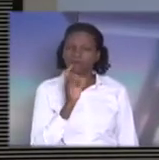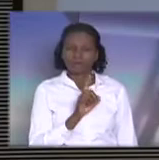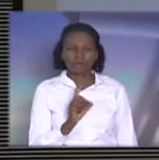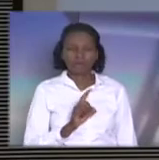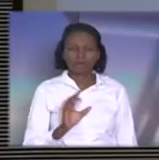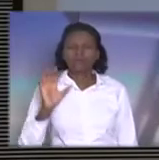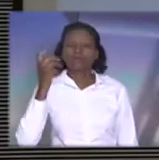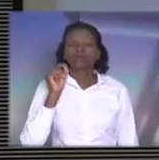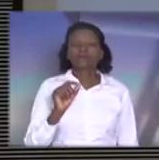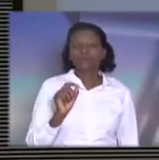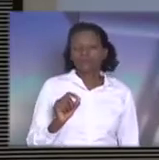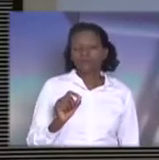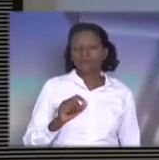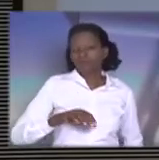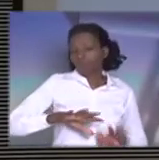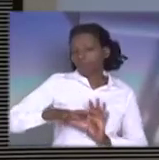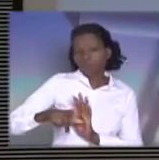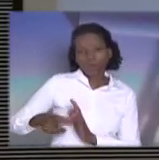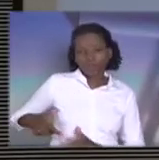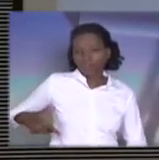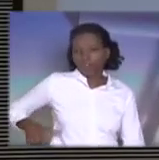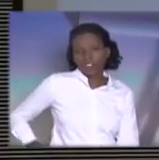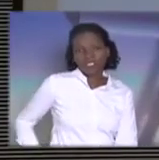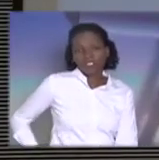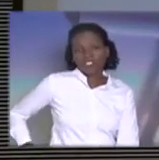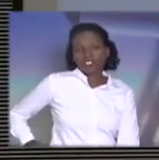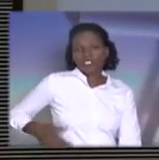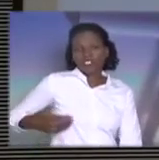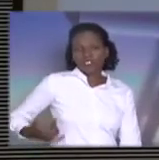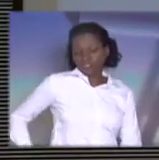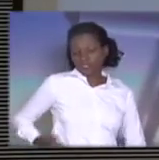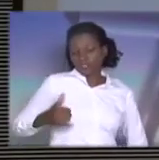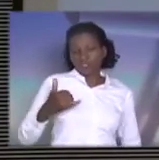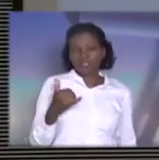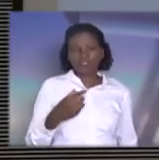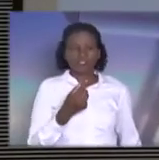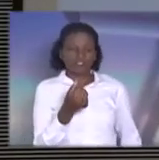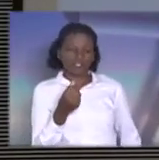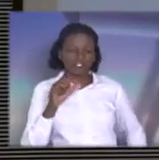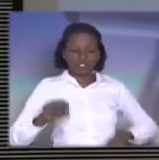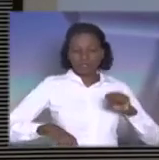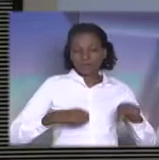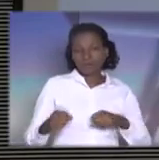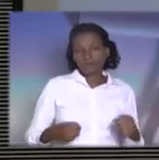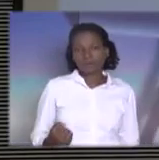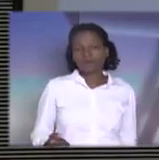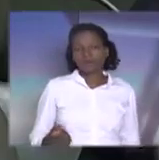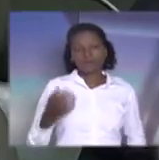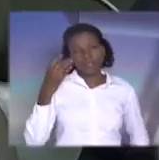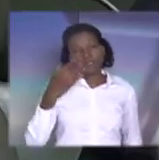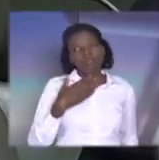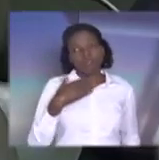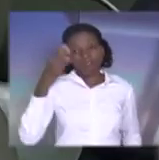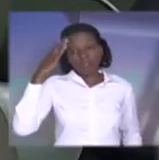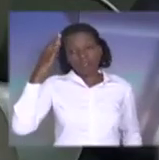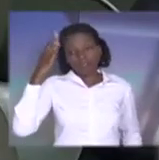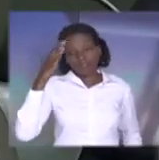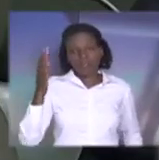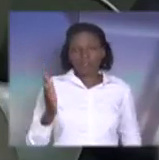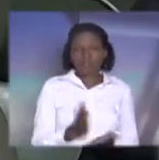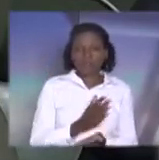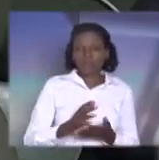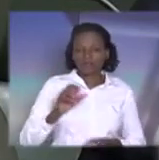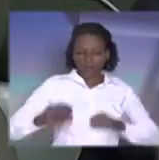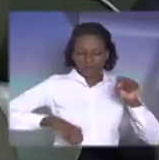celular, levado o dinheiro, levado uma bicicleta. não sou ciclista, mas, deputado, eu sei que existem bicicletas que custam 3, 4,